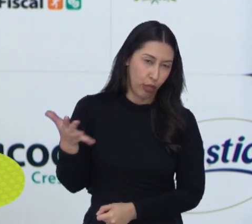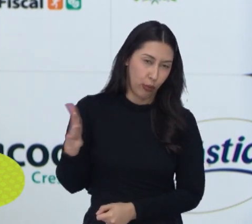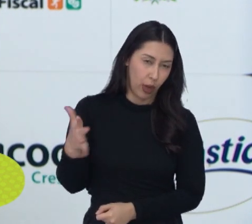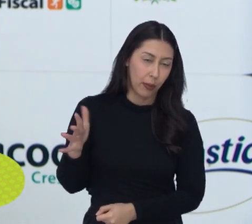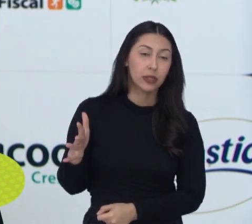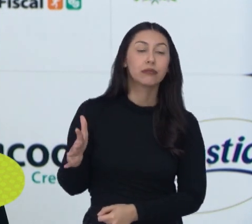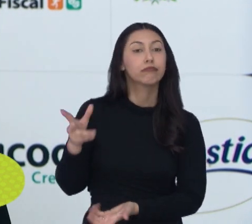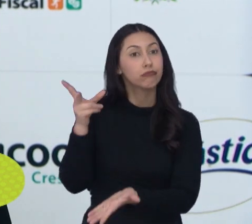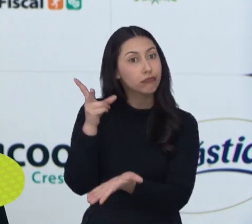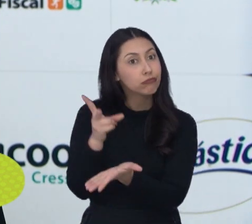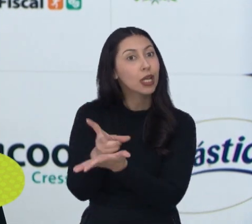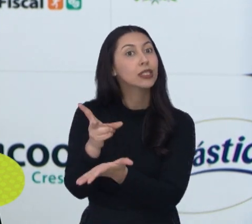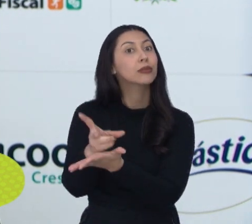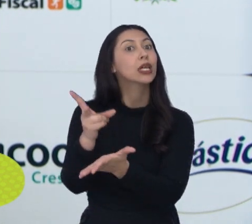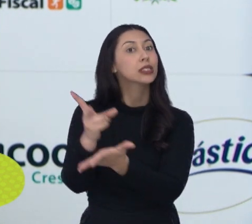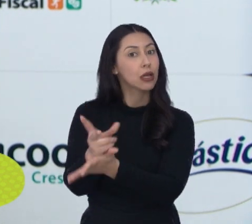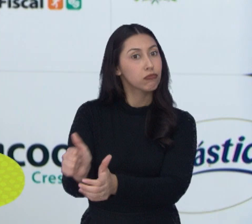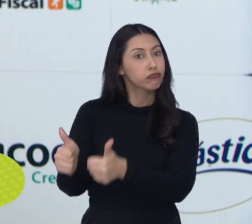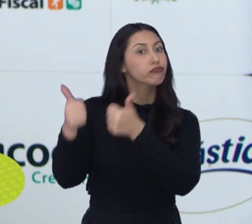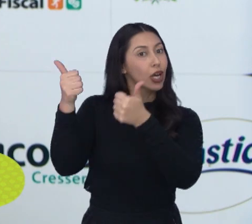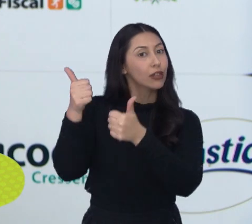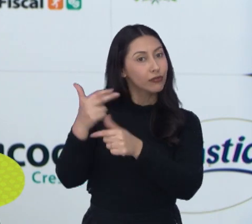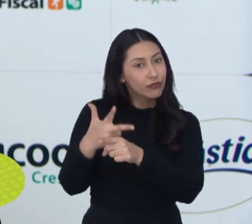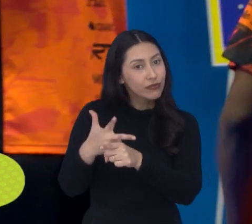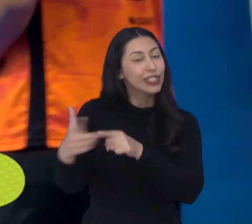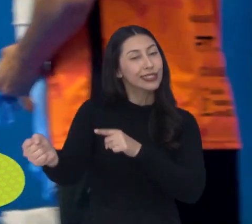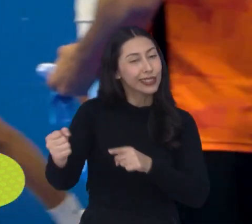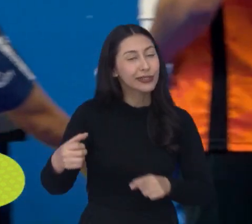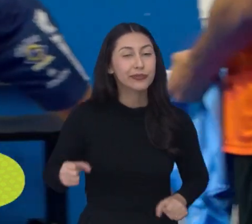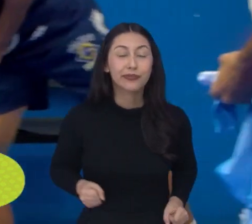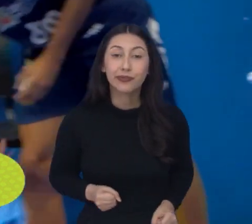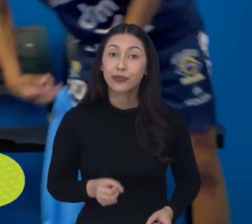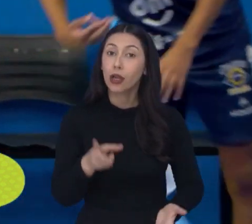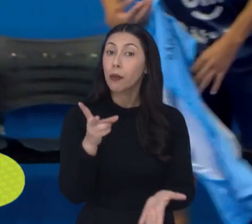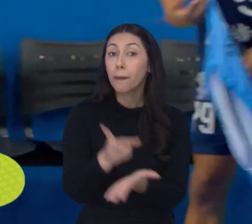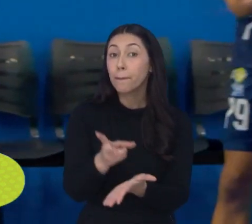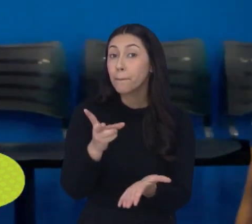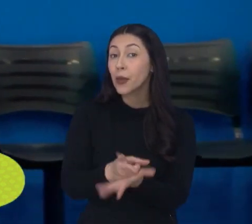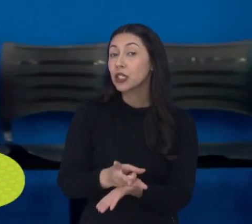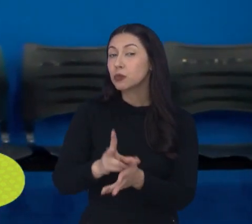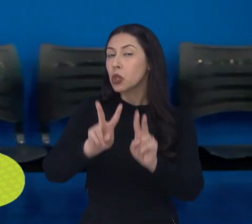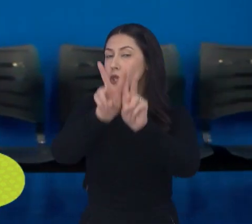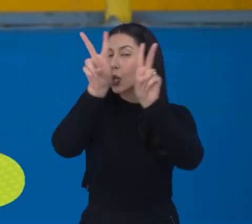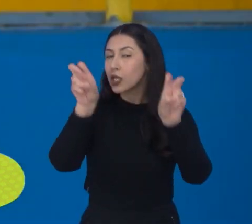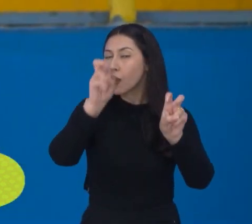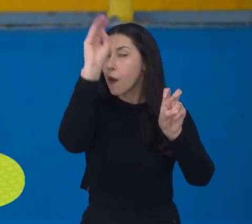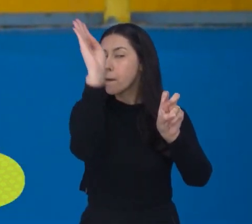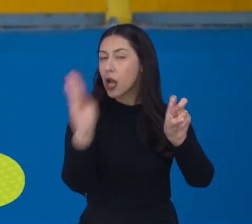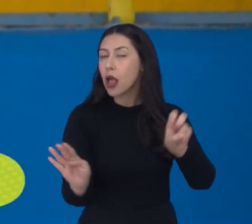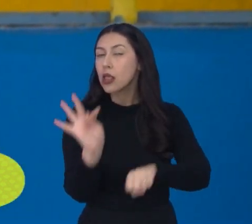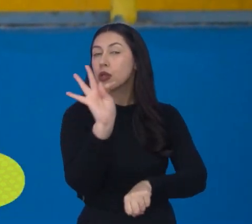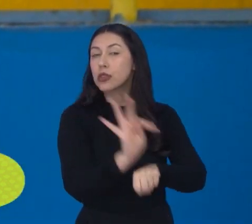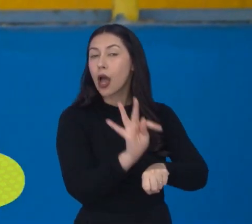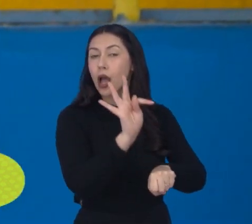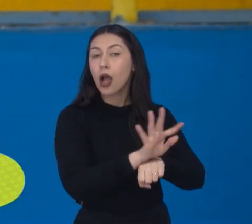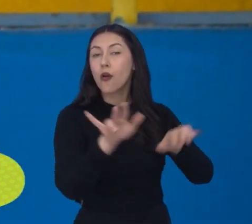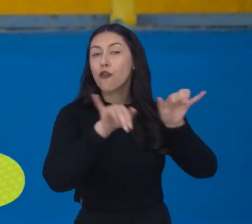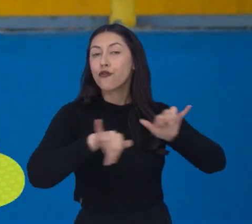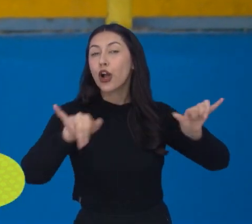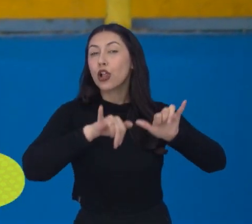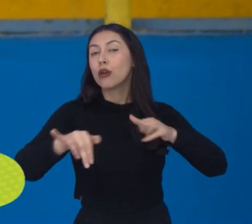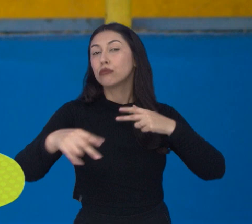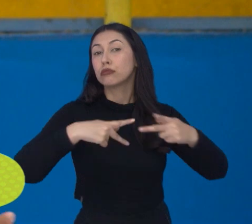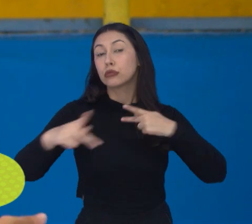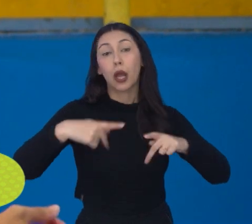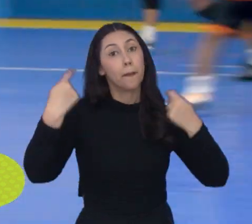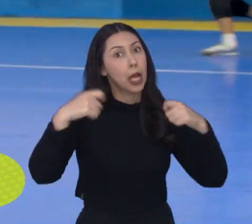a gente fez o dever de casa, que era o objetivo. Ainda falando da Liga, segundo o treinador, o São José precisa se atentar